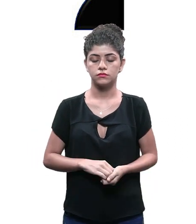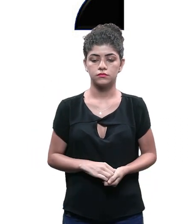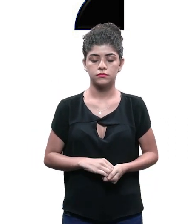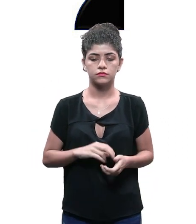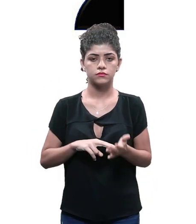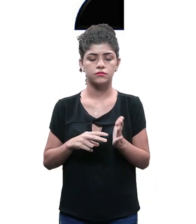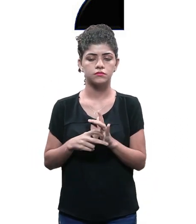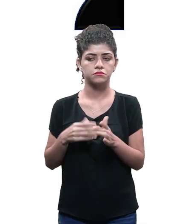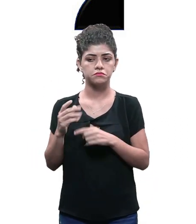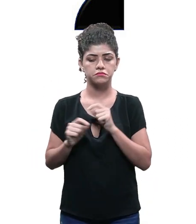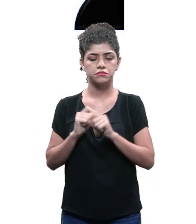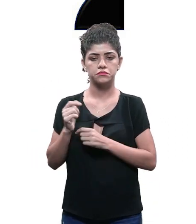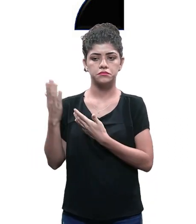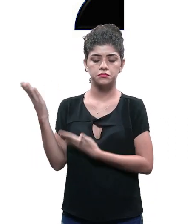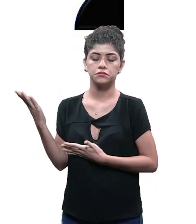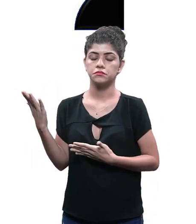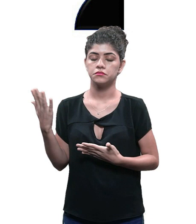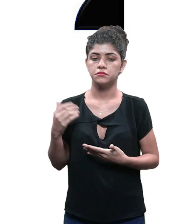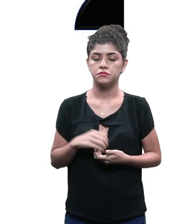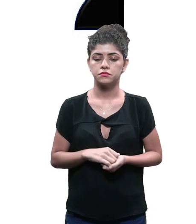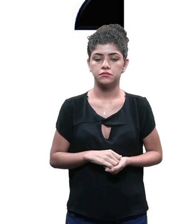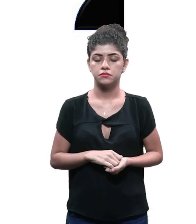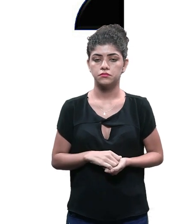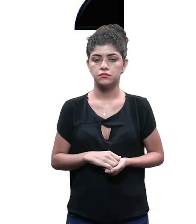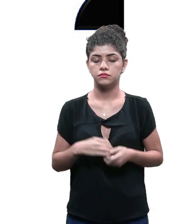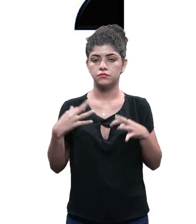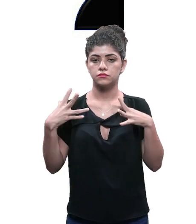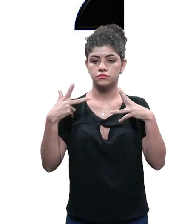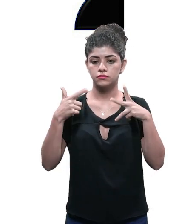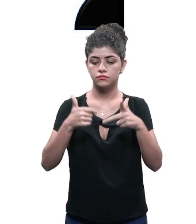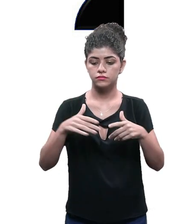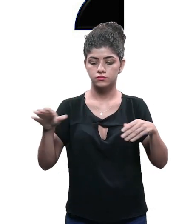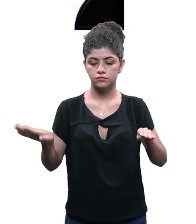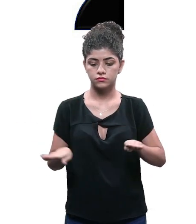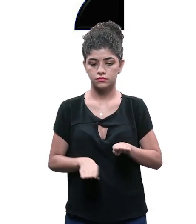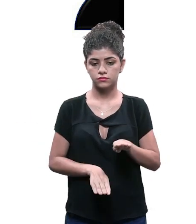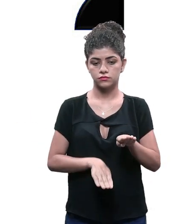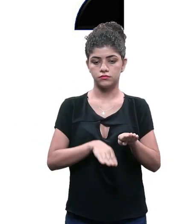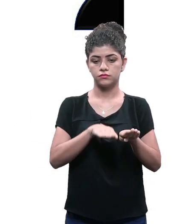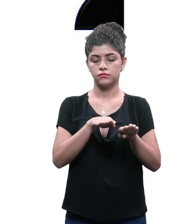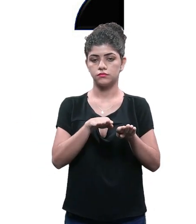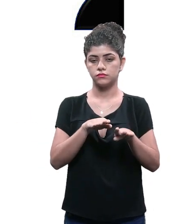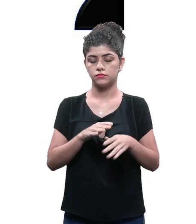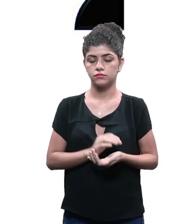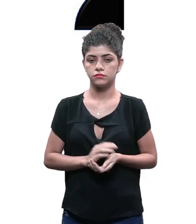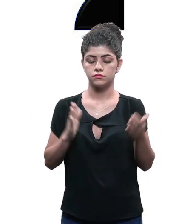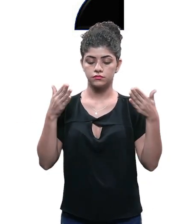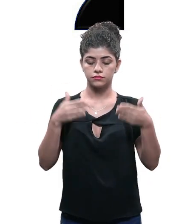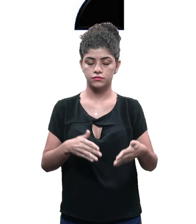1 pra 0,25 Pessoal, o que significa dizer isso? Toda toda proporção é sempre